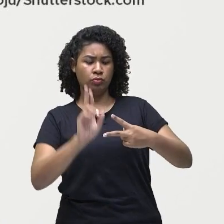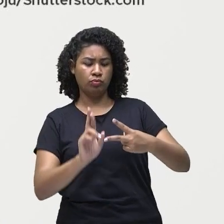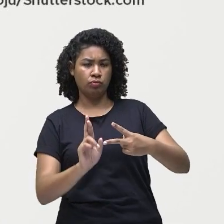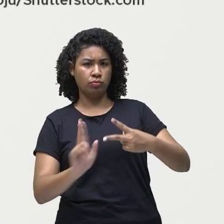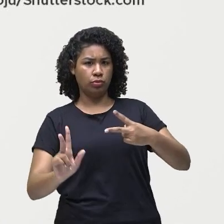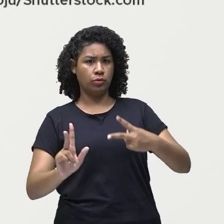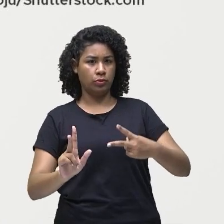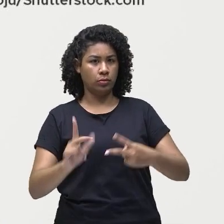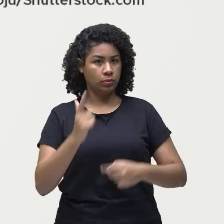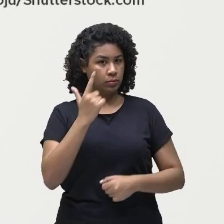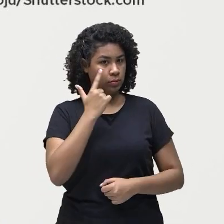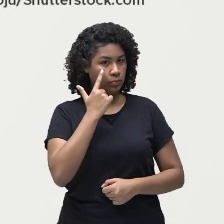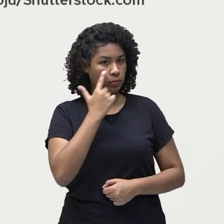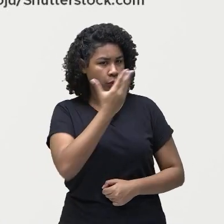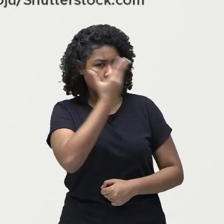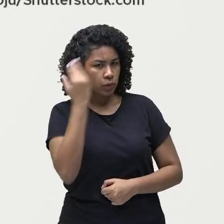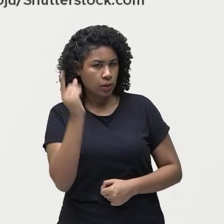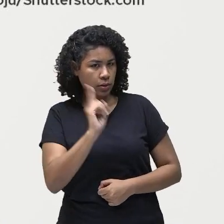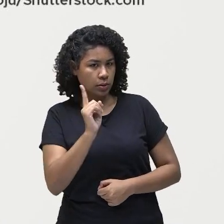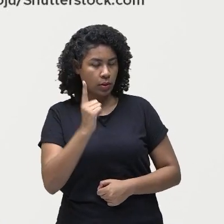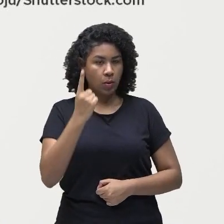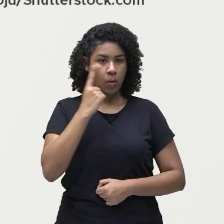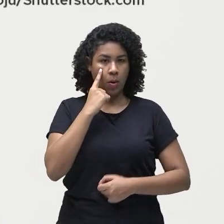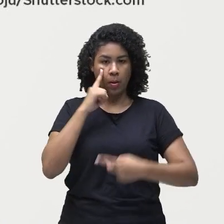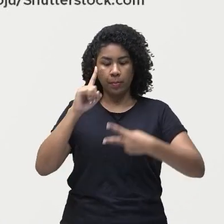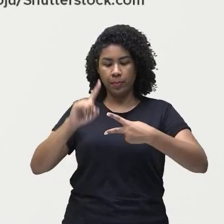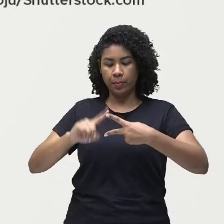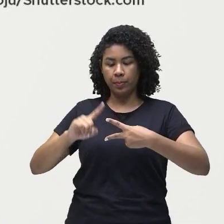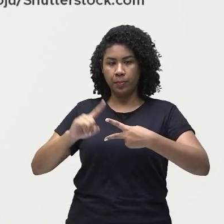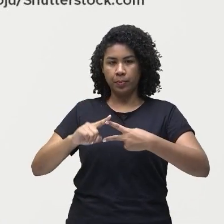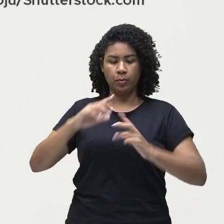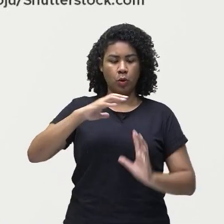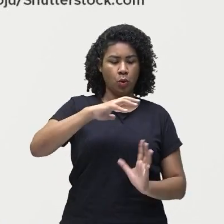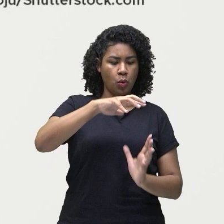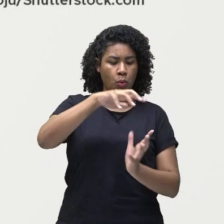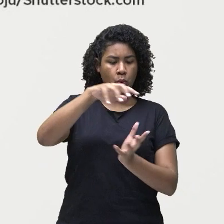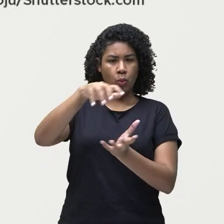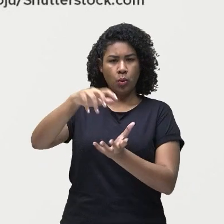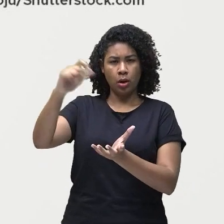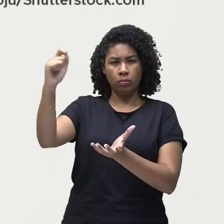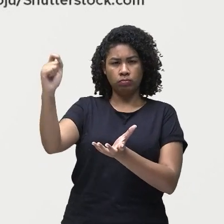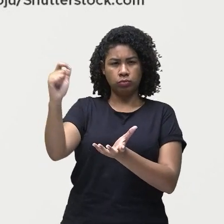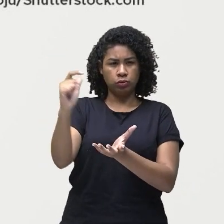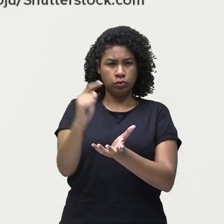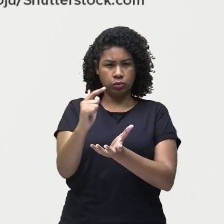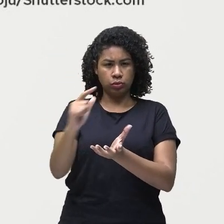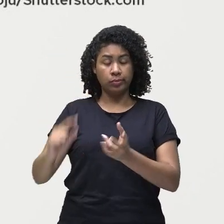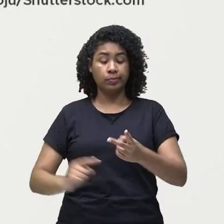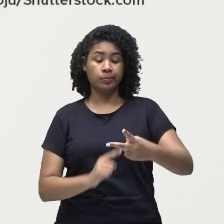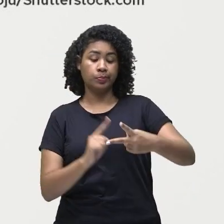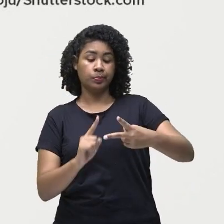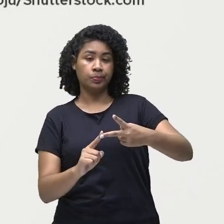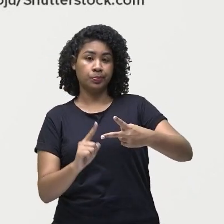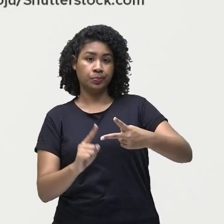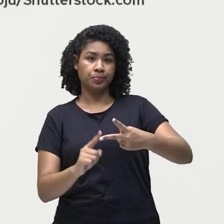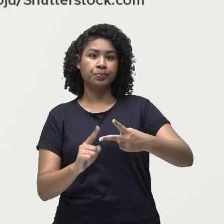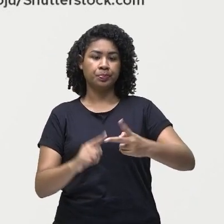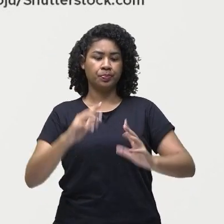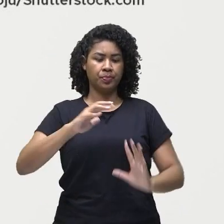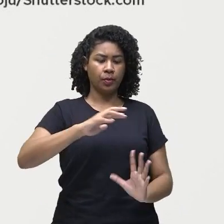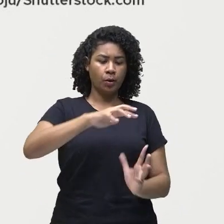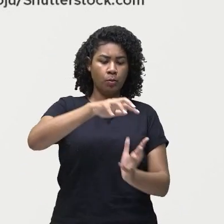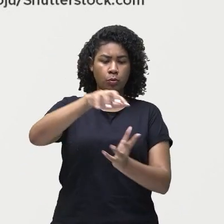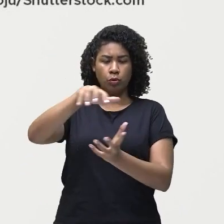esqueçam, efeito estufa e aquecimento global. Ambos estão